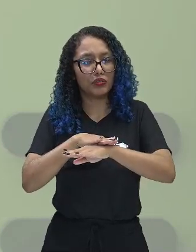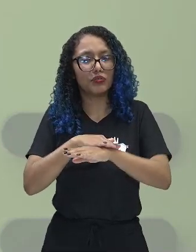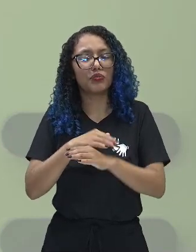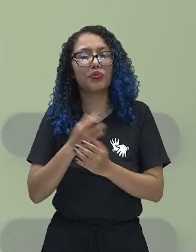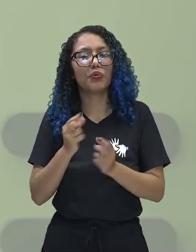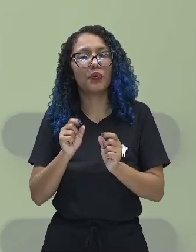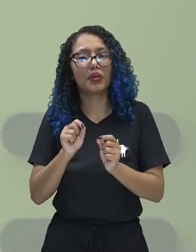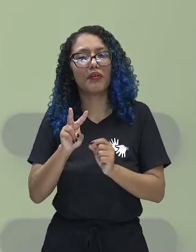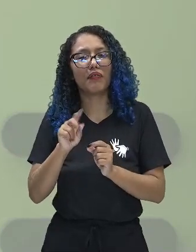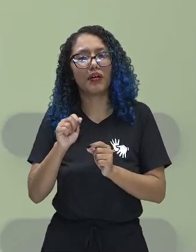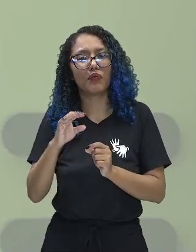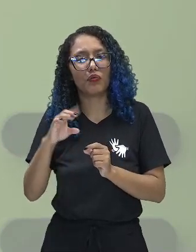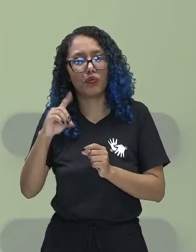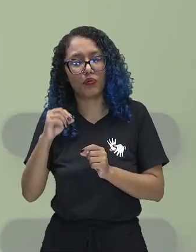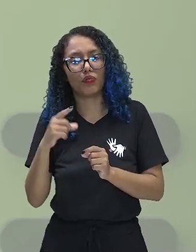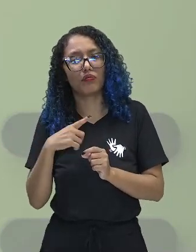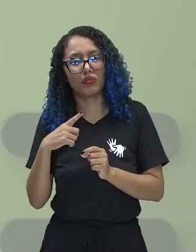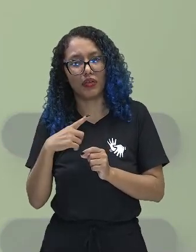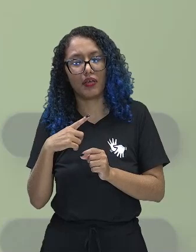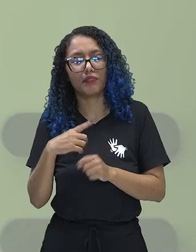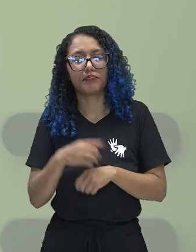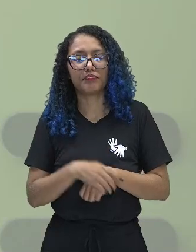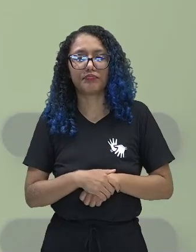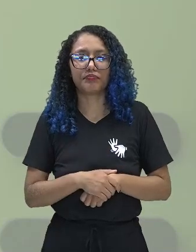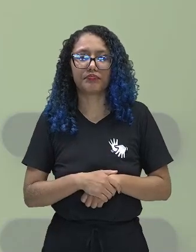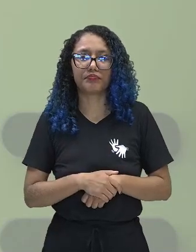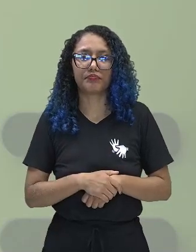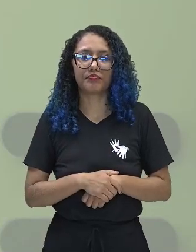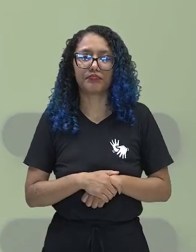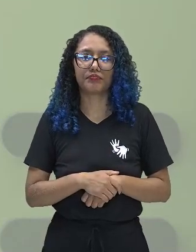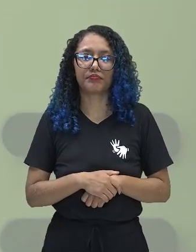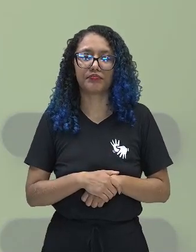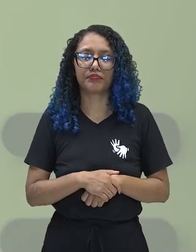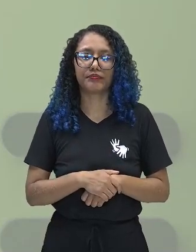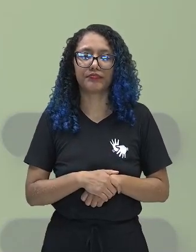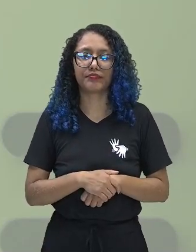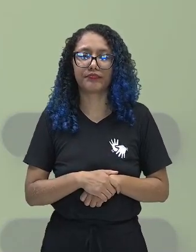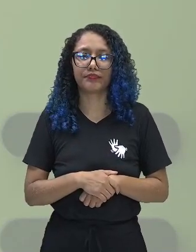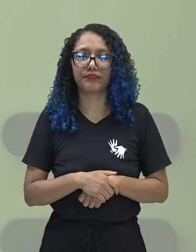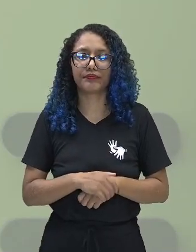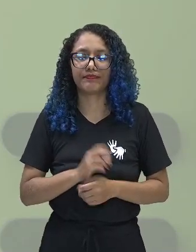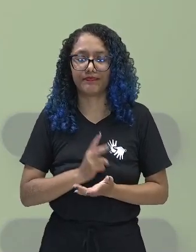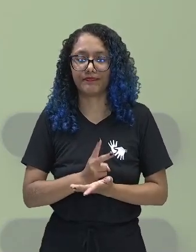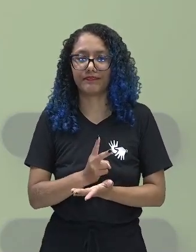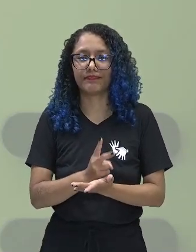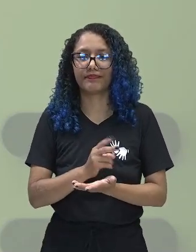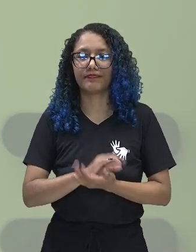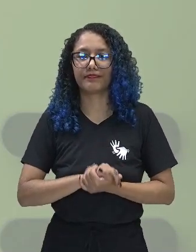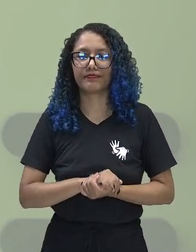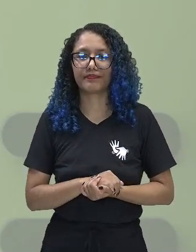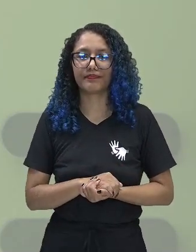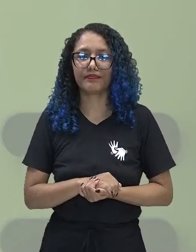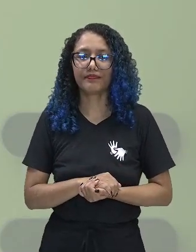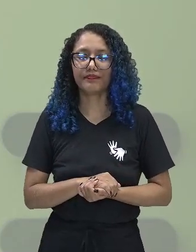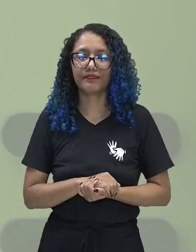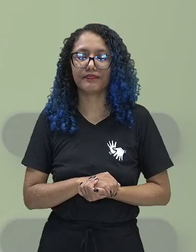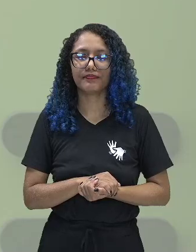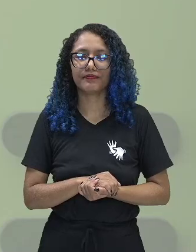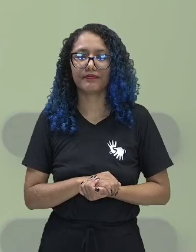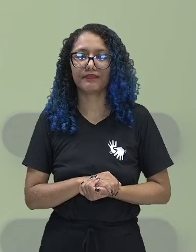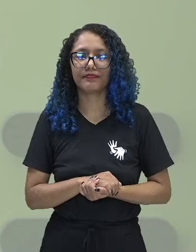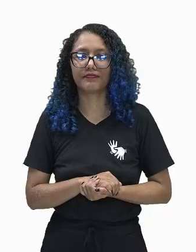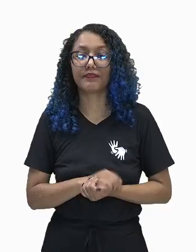inserido, da célula e do tecido, e assim sucessivamente. Para darmos continuidade aí à nossa breve revisão,